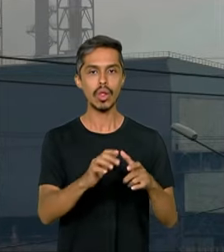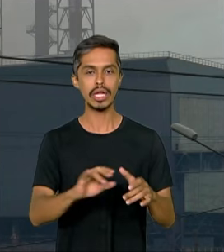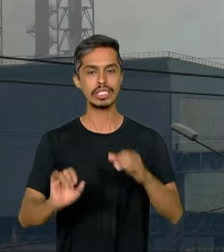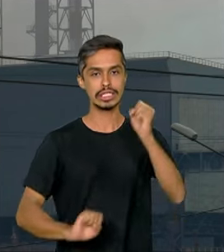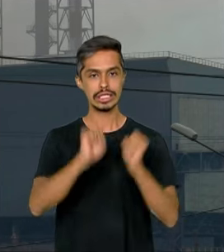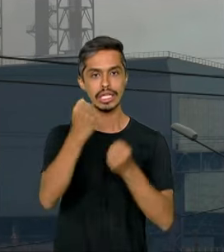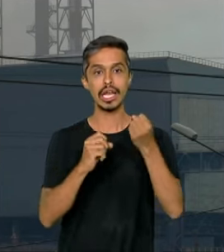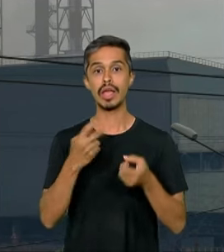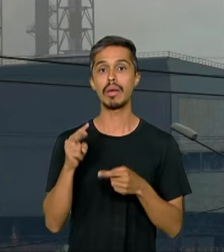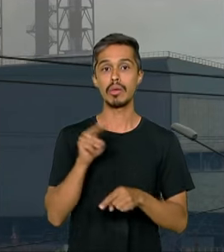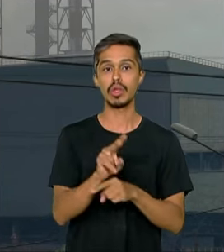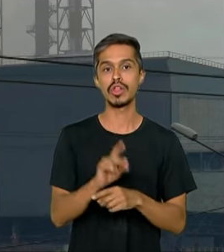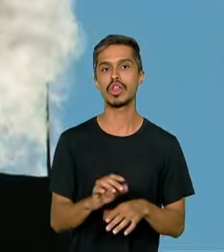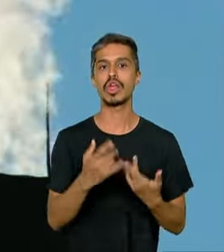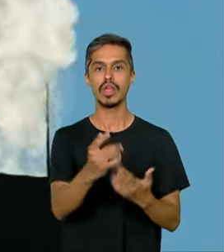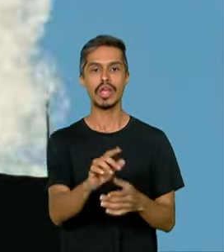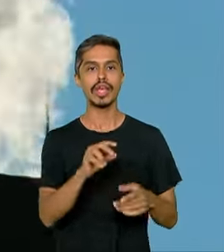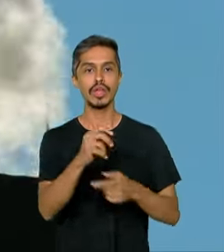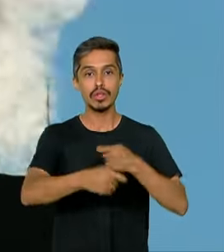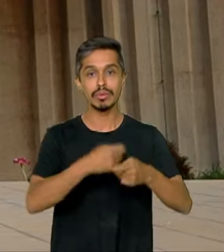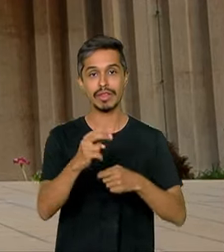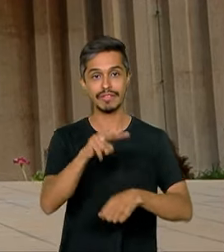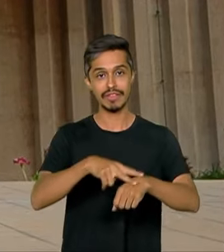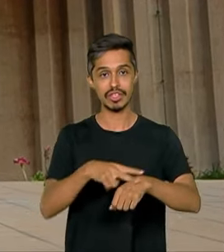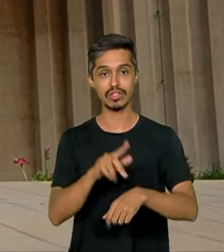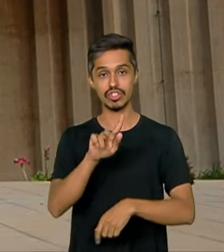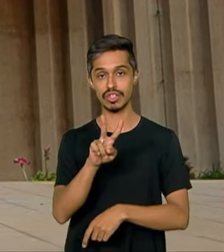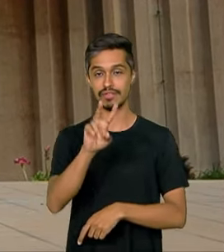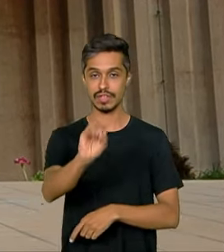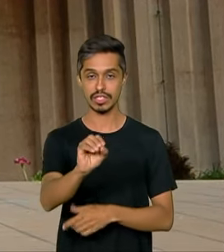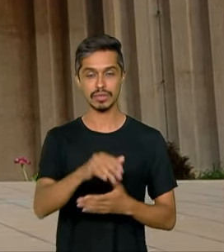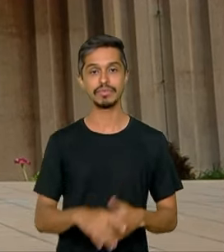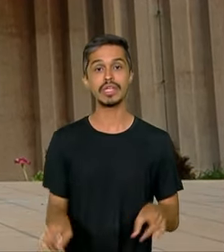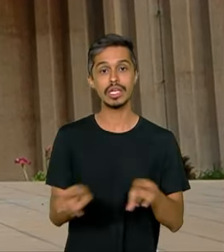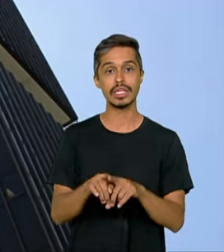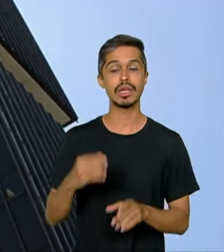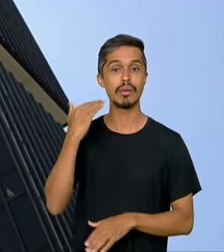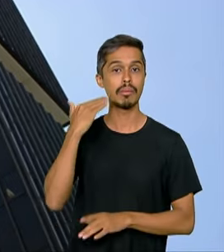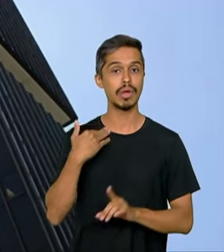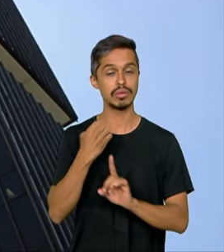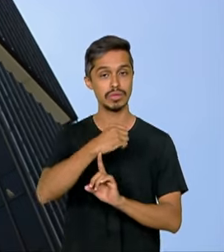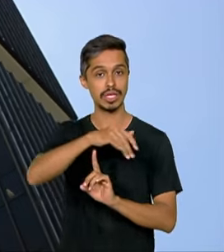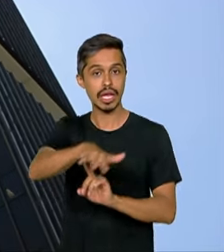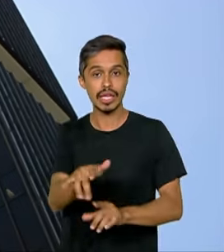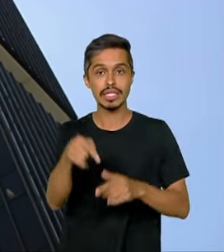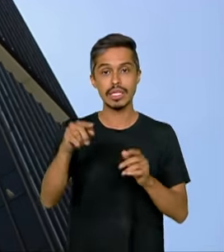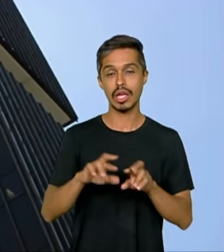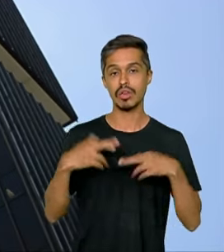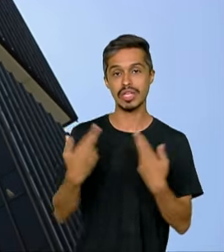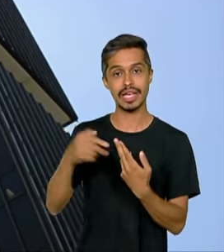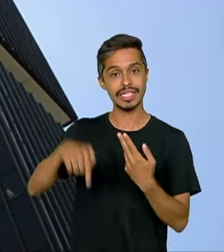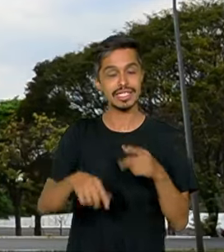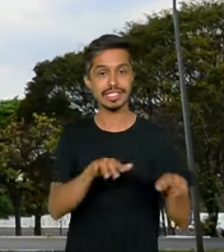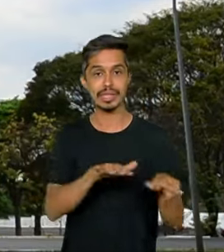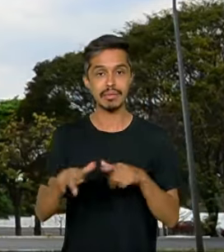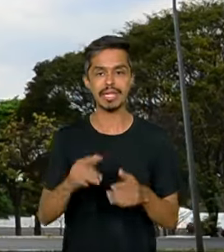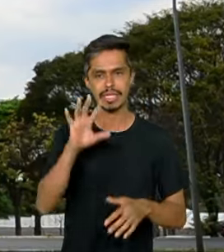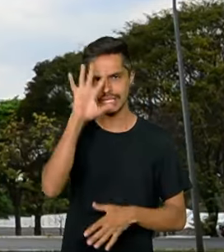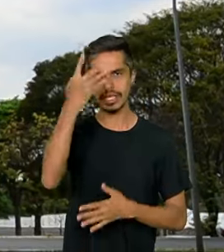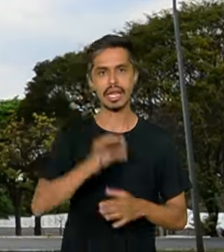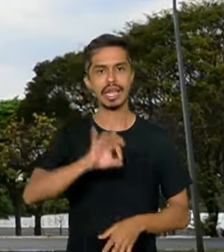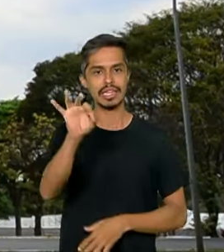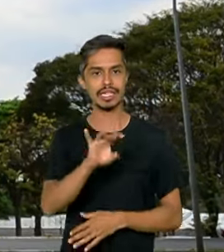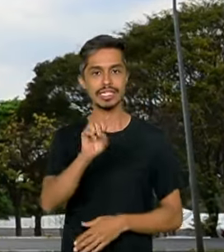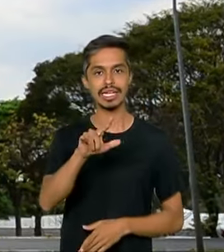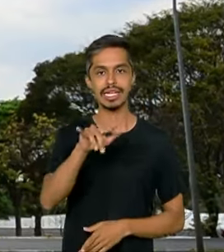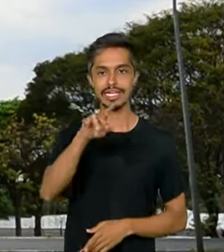economia verde no G20 Brasil. E ainda, Banco Central se reúne nesta semana para definir taxa básica